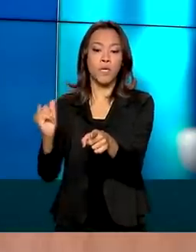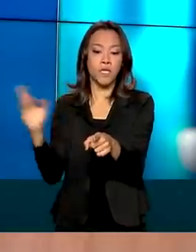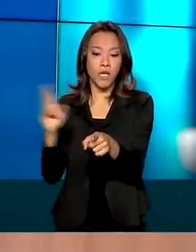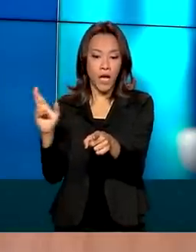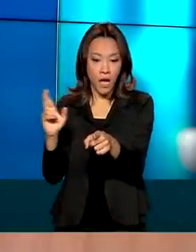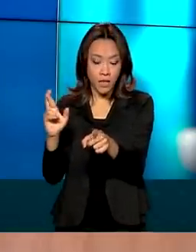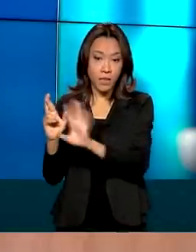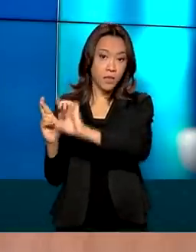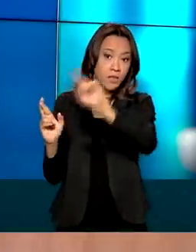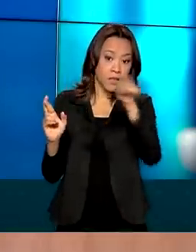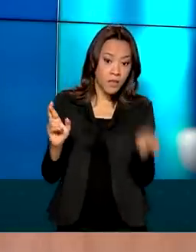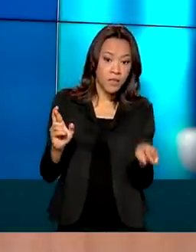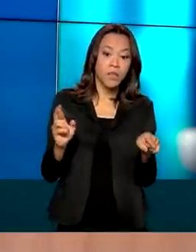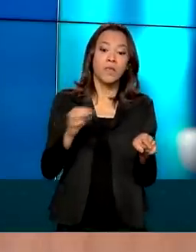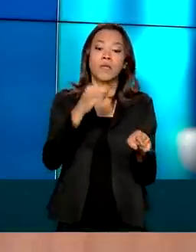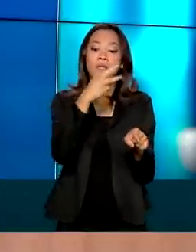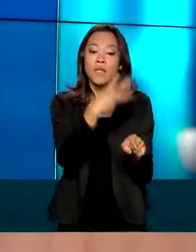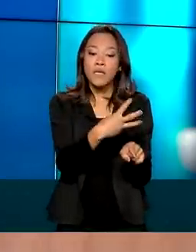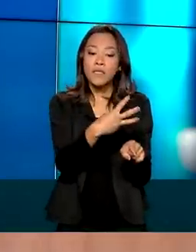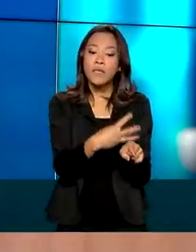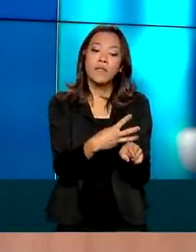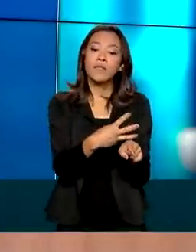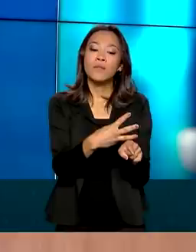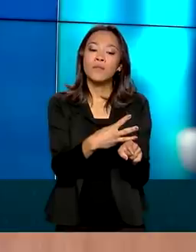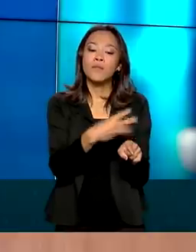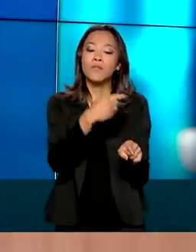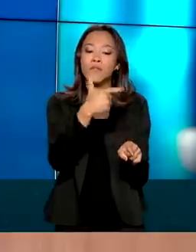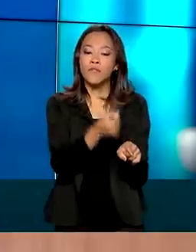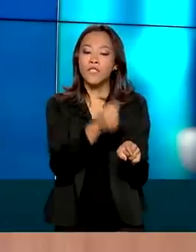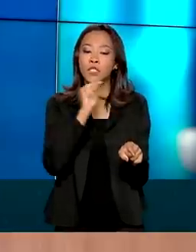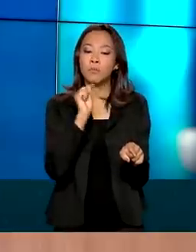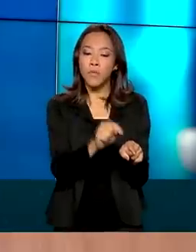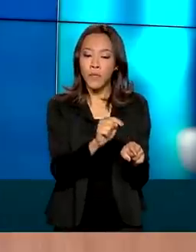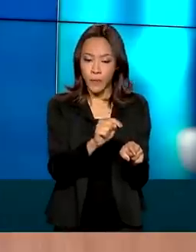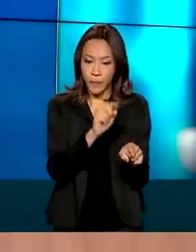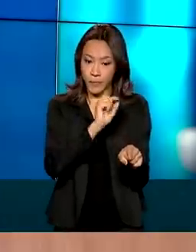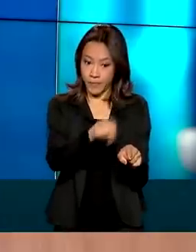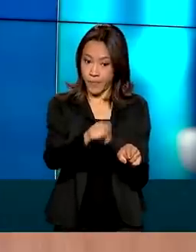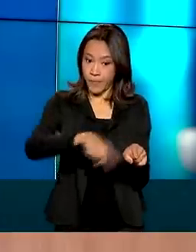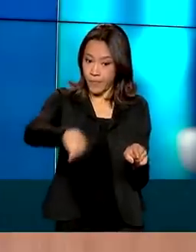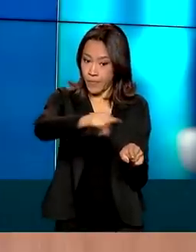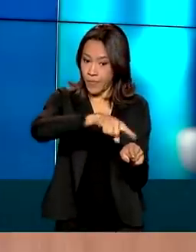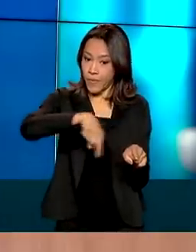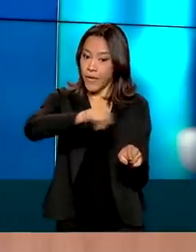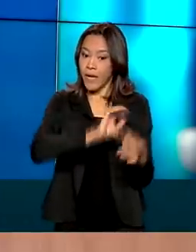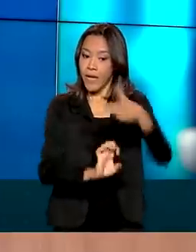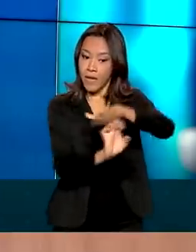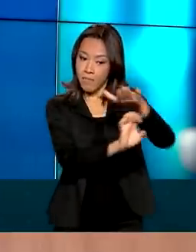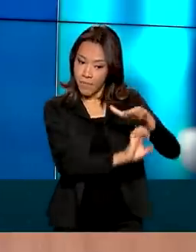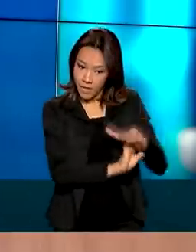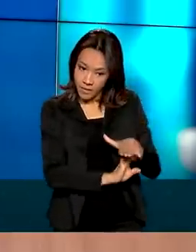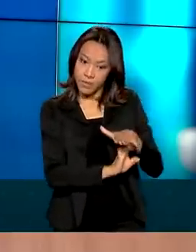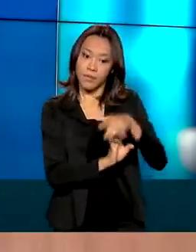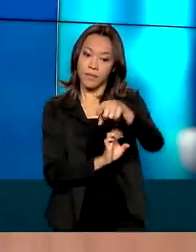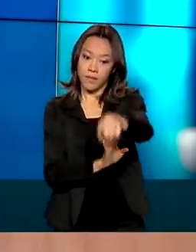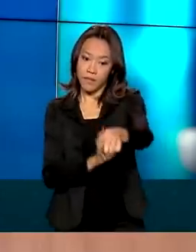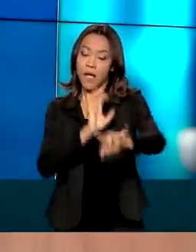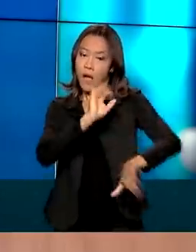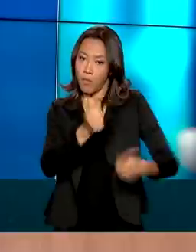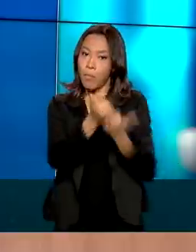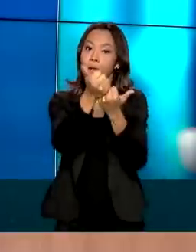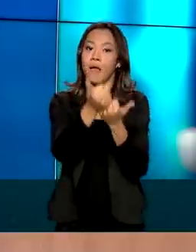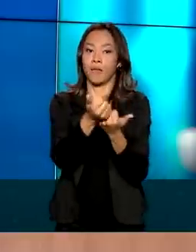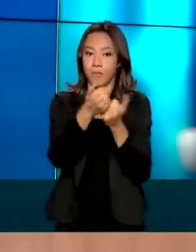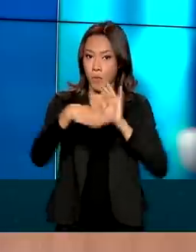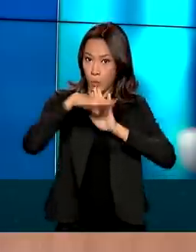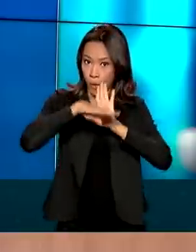cerca de 320 mil empresas. O que dá uma média de 78 mil reais, em média, por empresa apoiada pelo